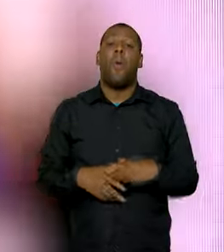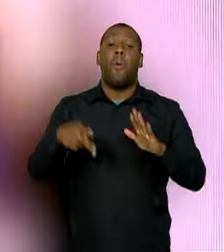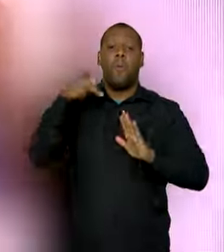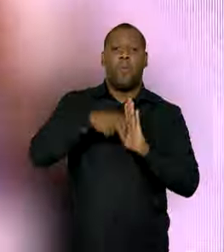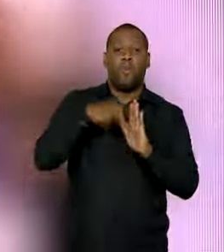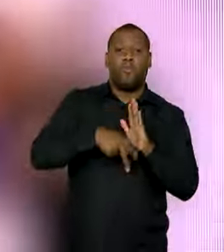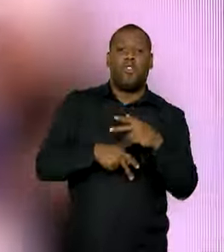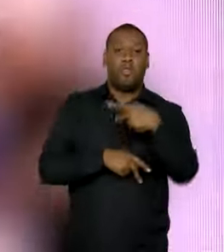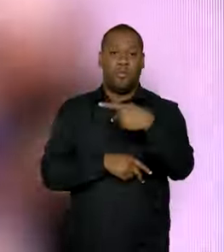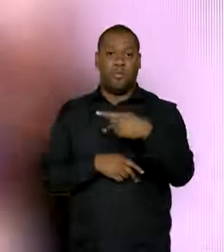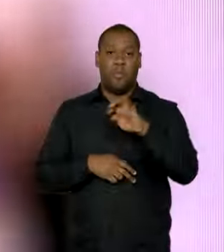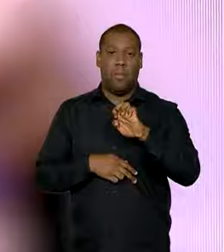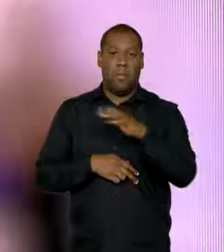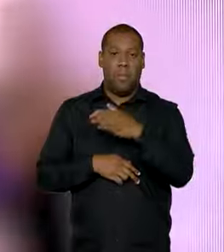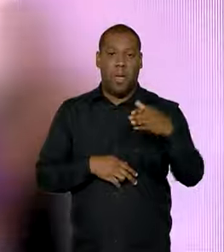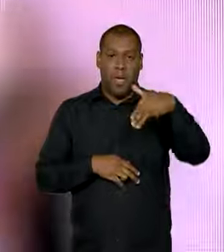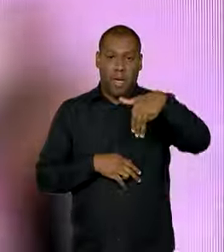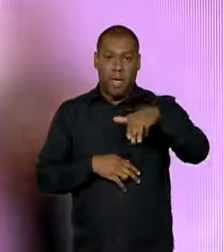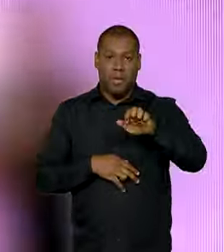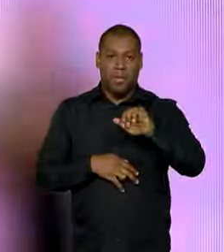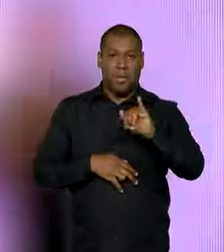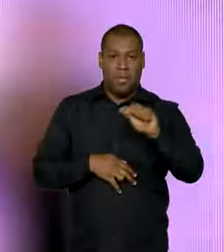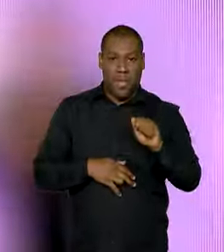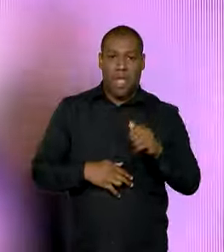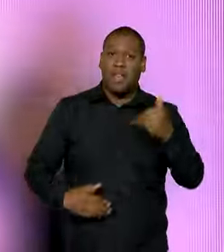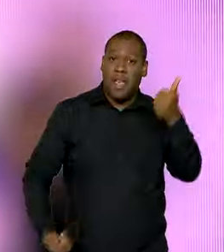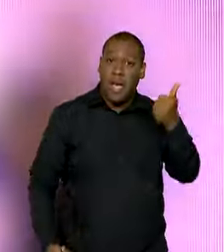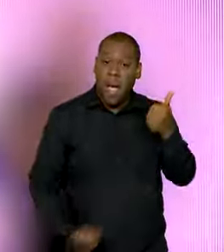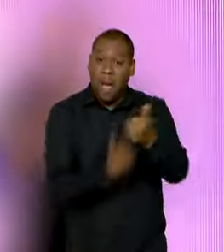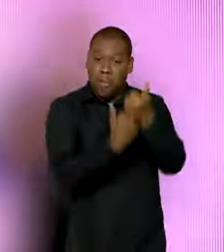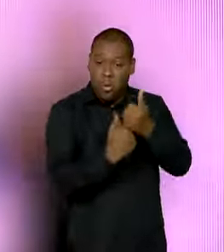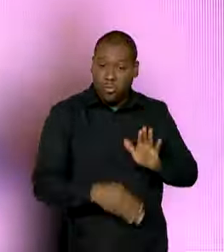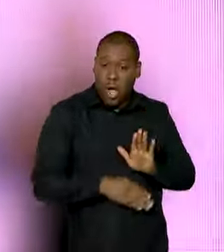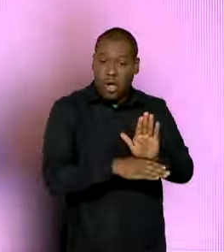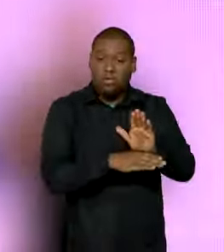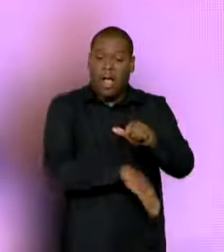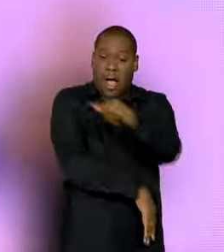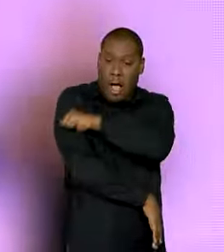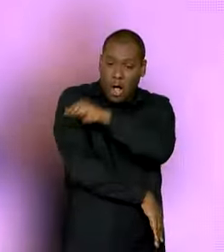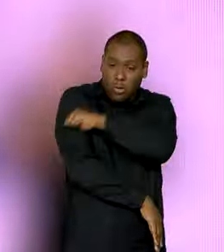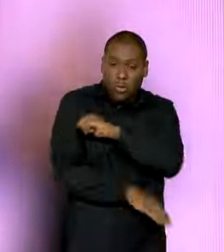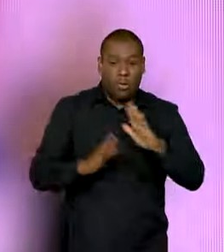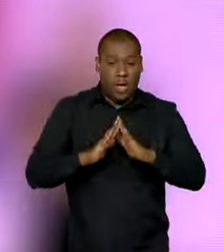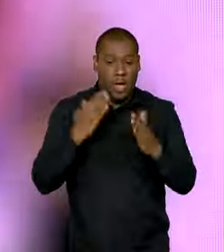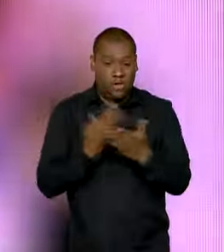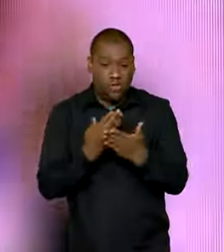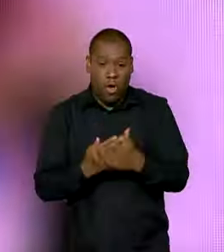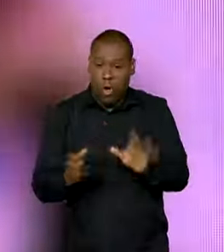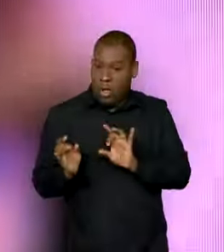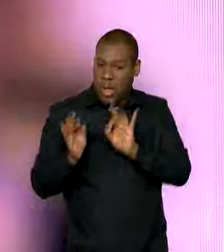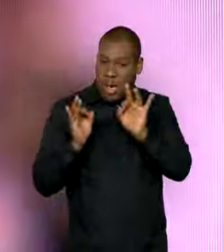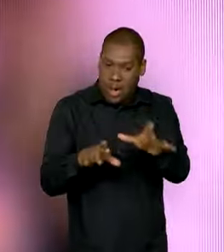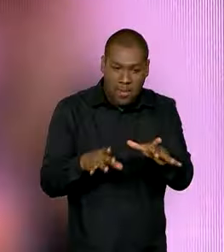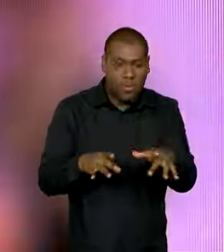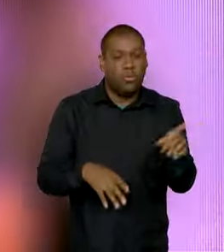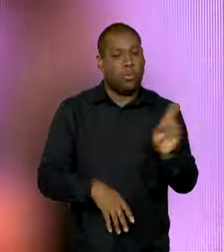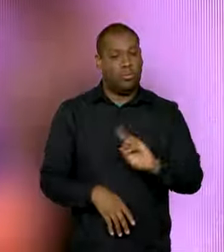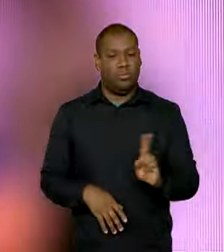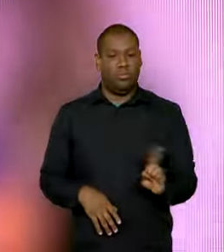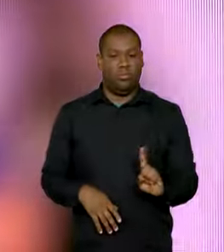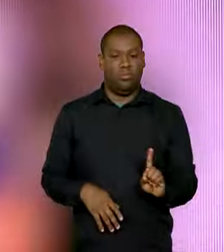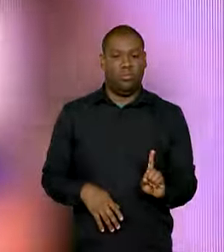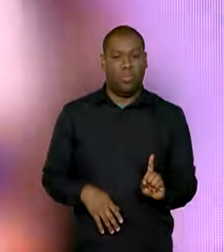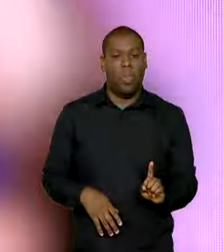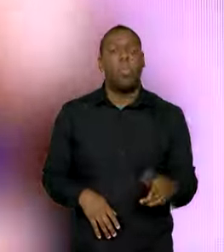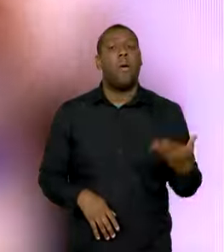veio para apoiar esse aluno, para que ele não abandone a escola. Ele não vai abandonar. Se for por questão financeira, esse é